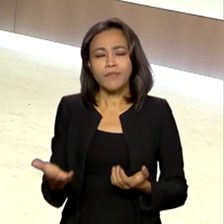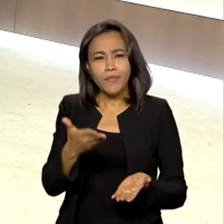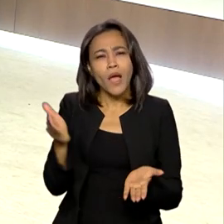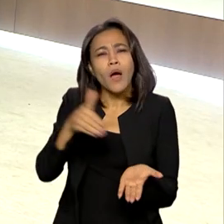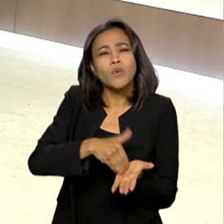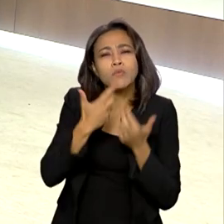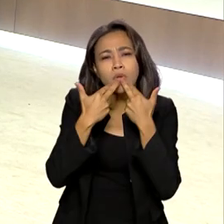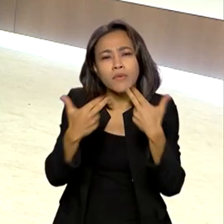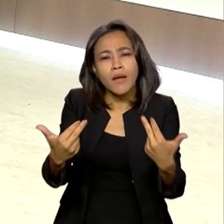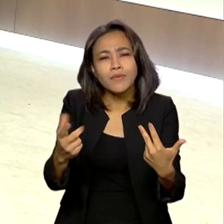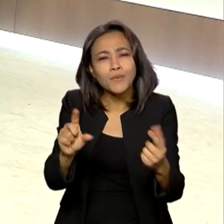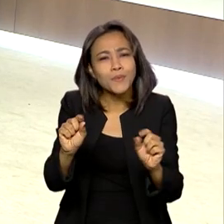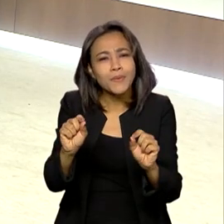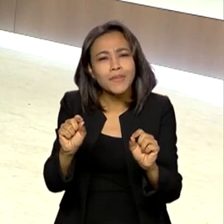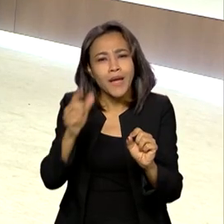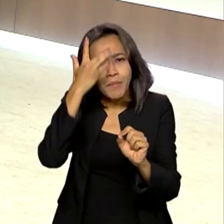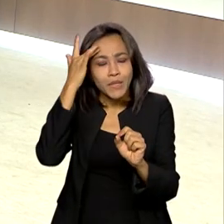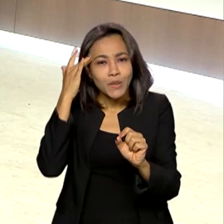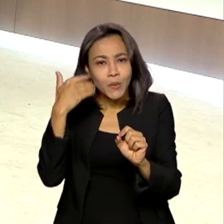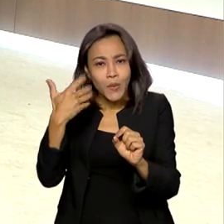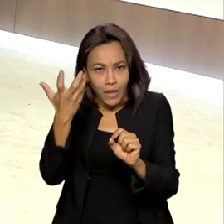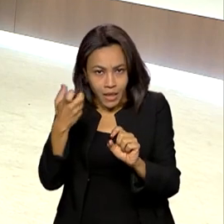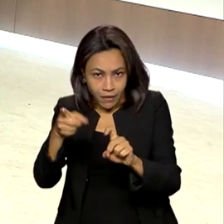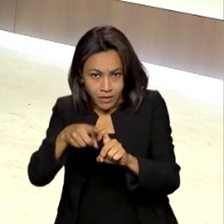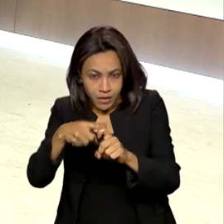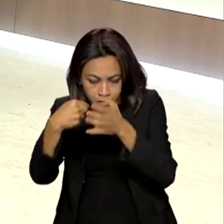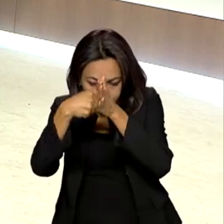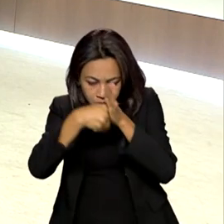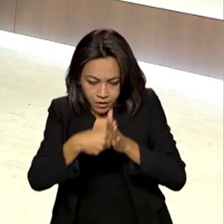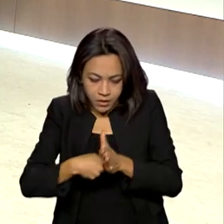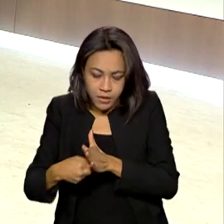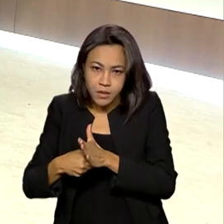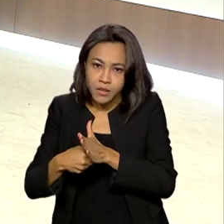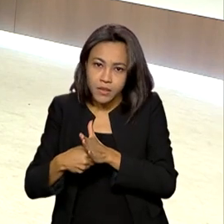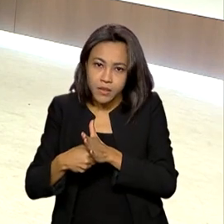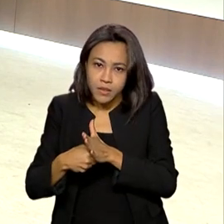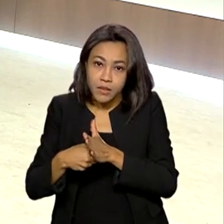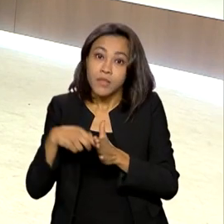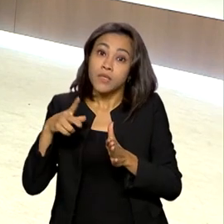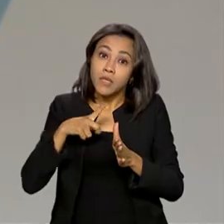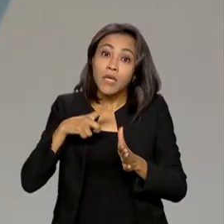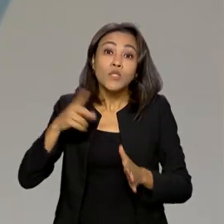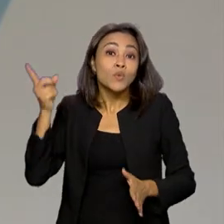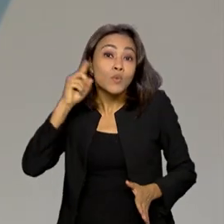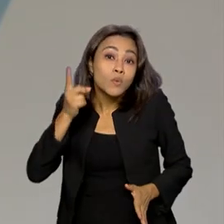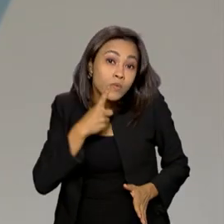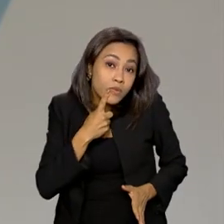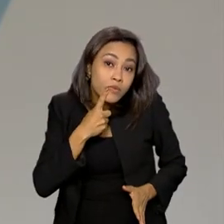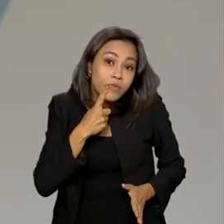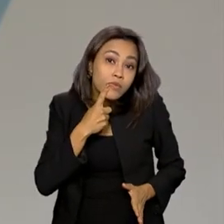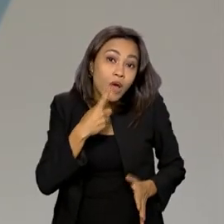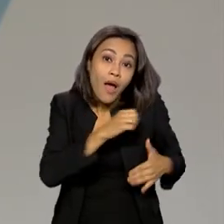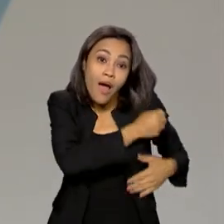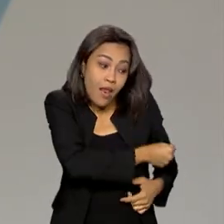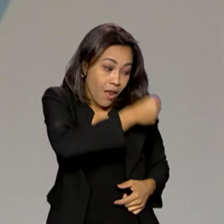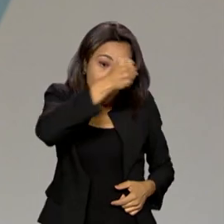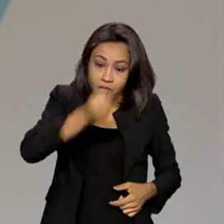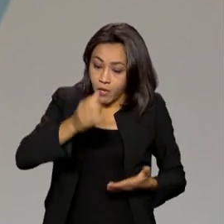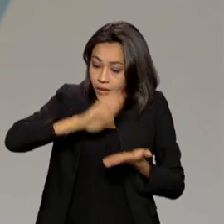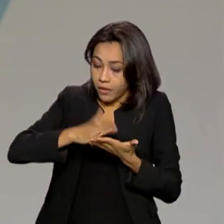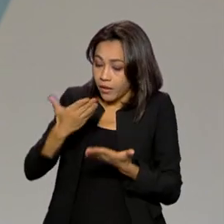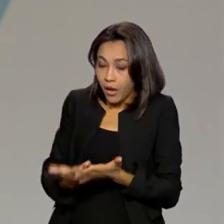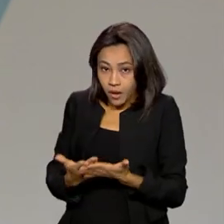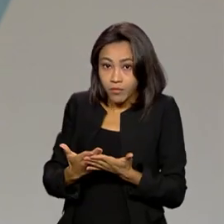é a pessoa que quer fazer uma perícia, precisa fazer uma perícia, é segurado, tem surdez, levar o intérprete junto